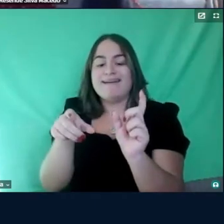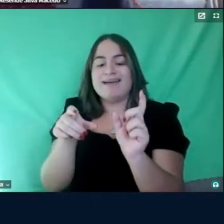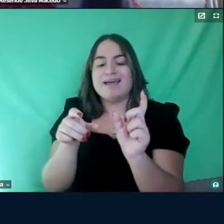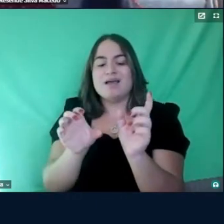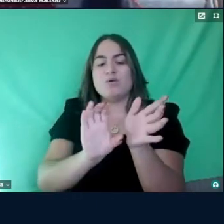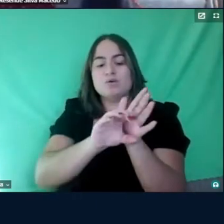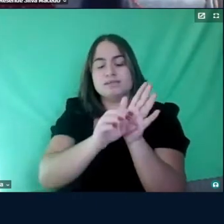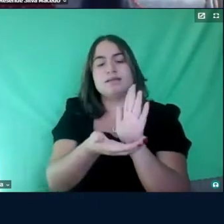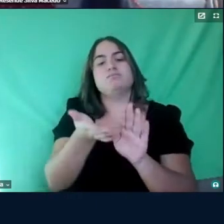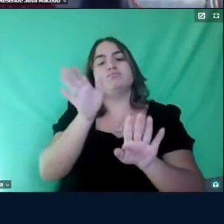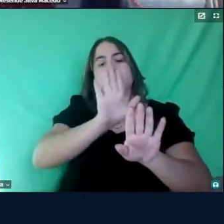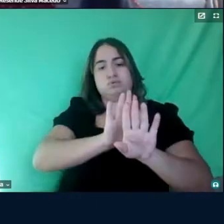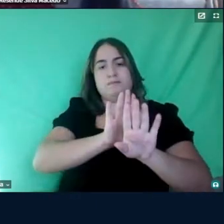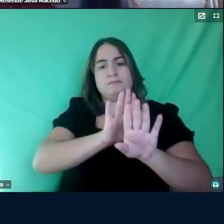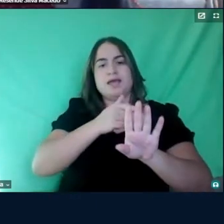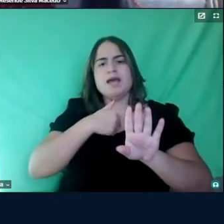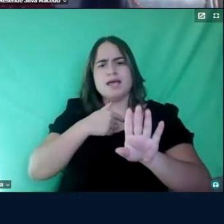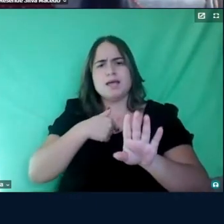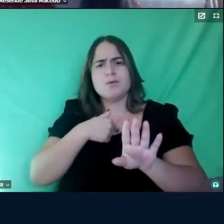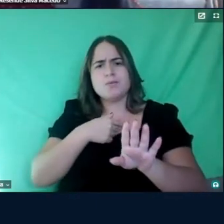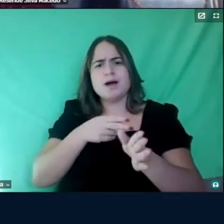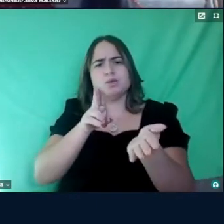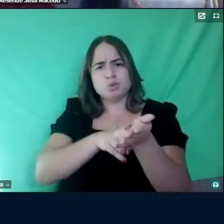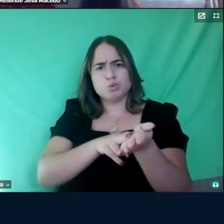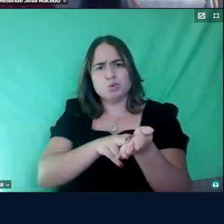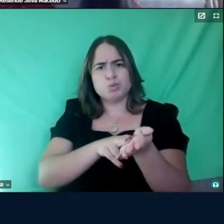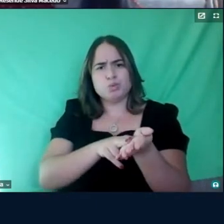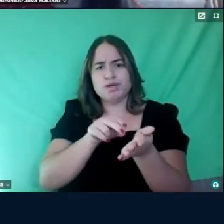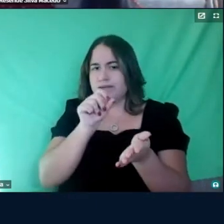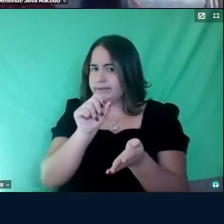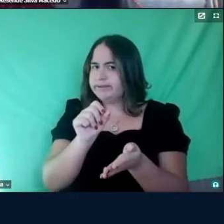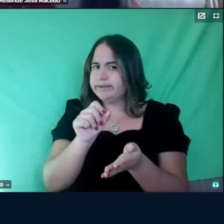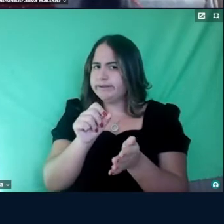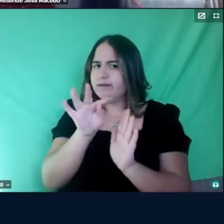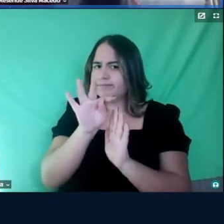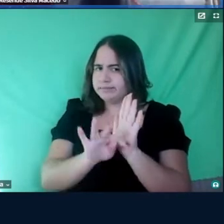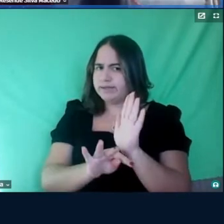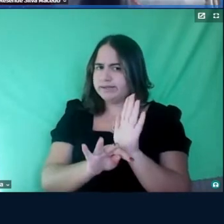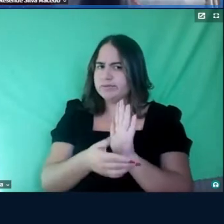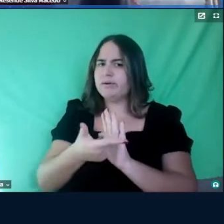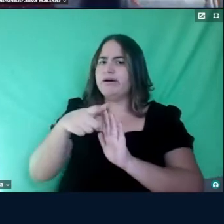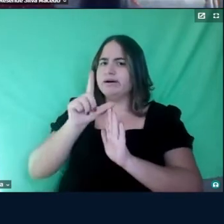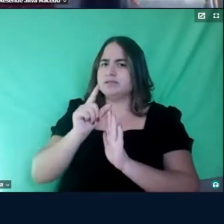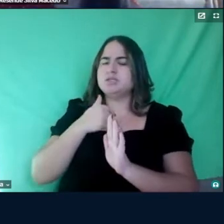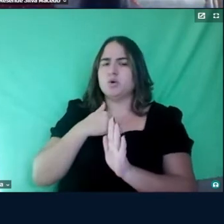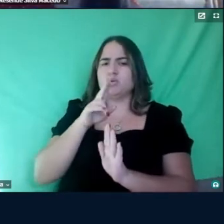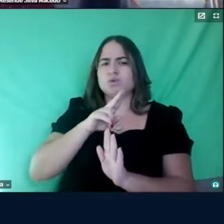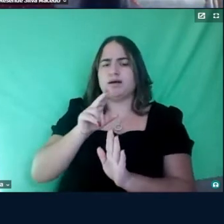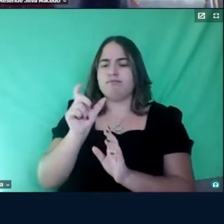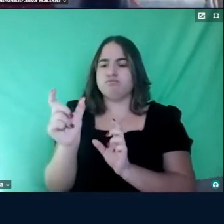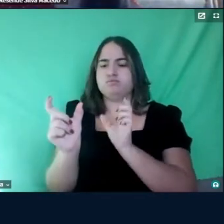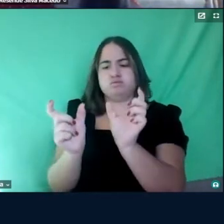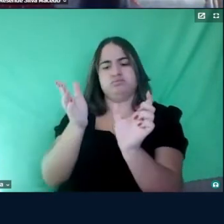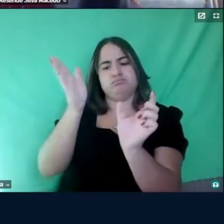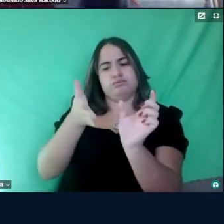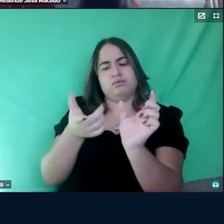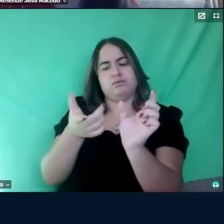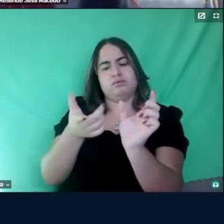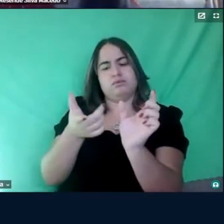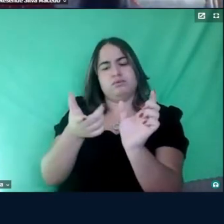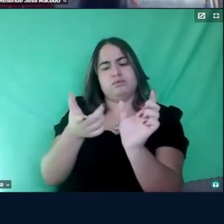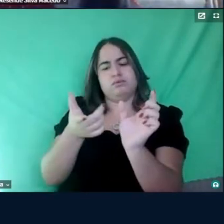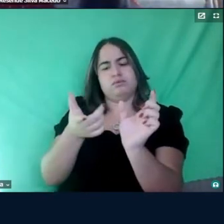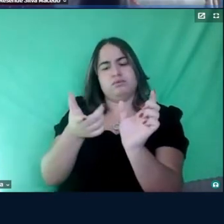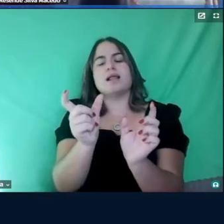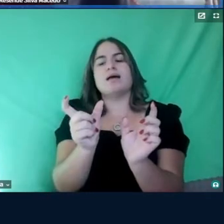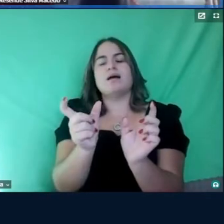confesso que tem até os textos meus que eu colocava, adicional barra estrangeiro, hoje eu já não coloco, porque eu já não vejo mais assim, né, eu acho que a gente precisa desse